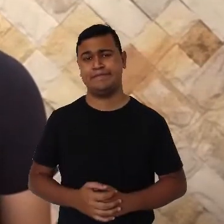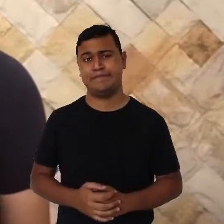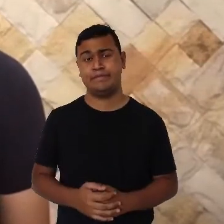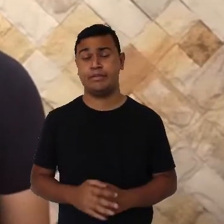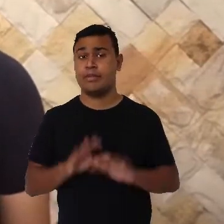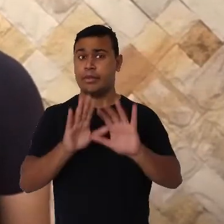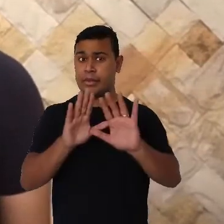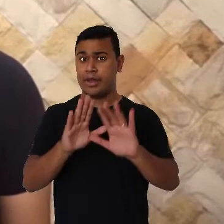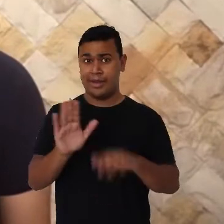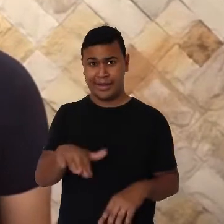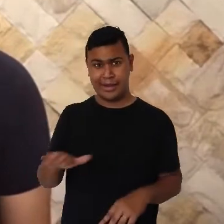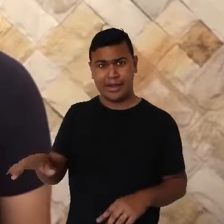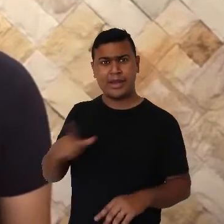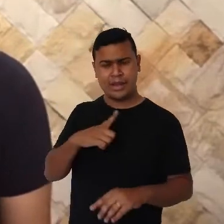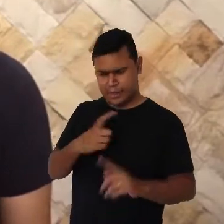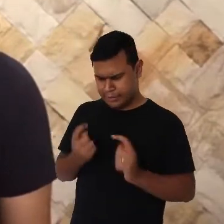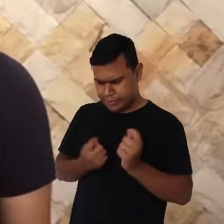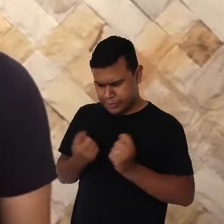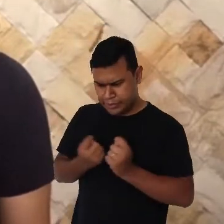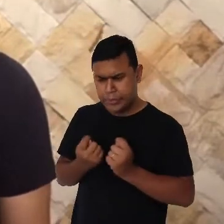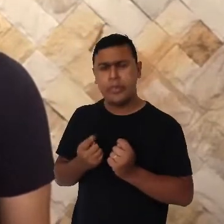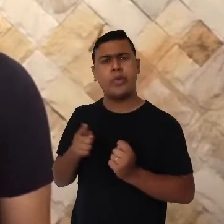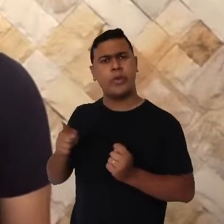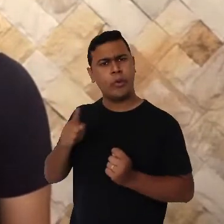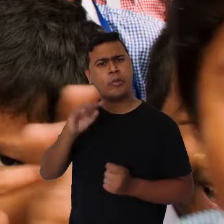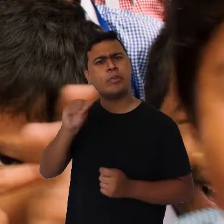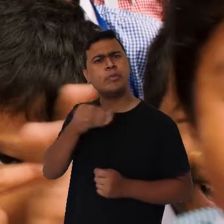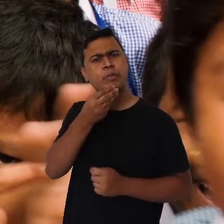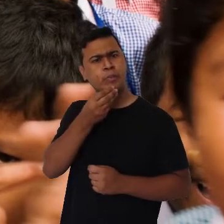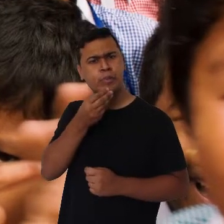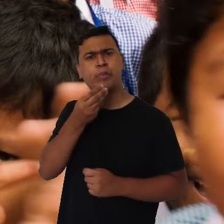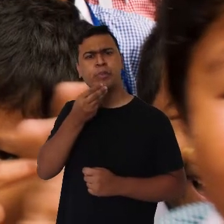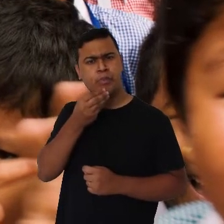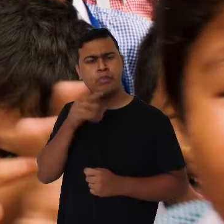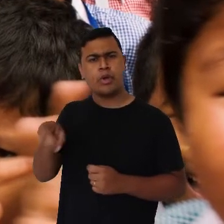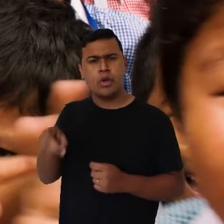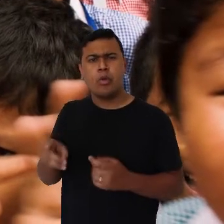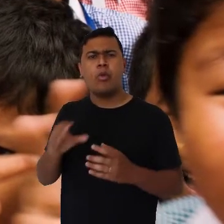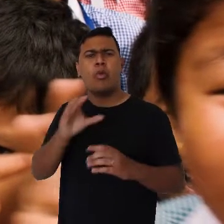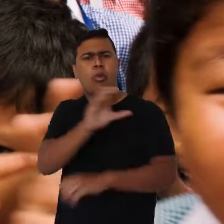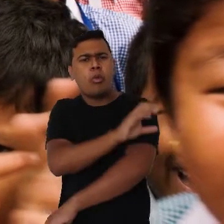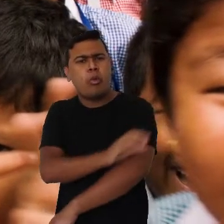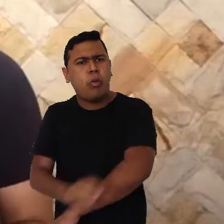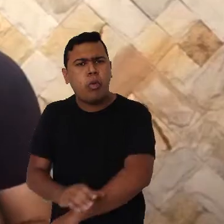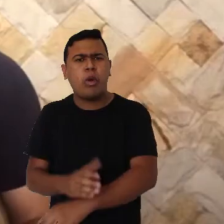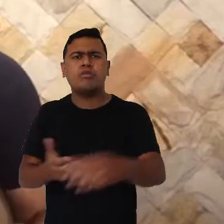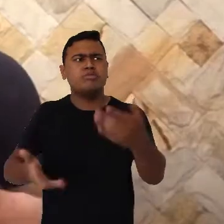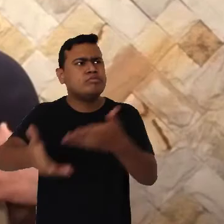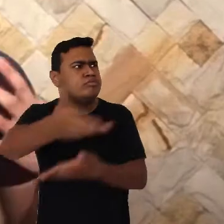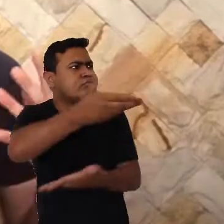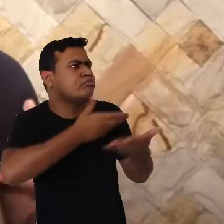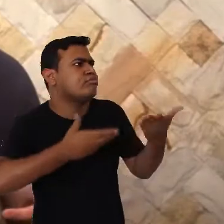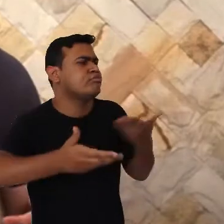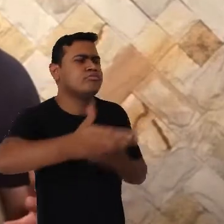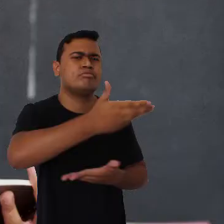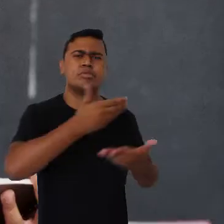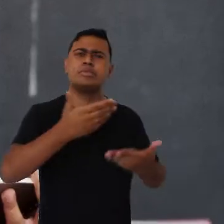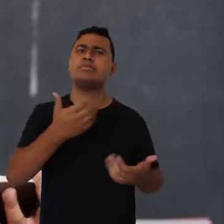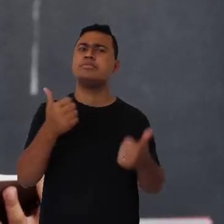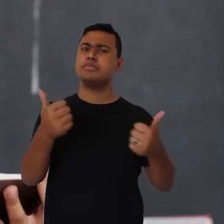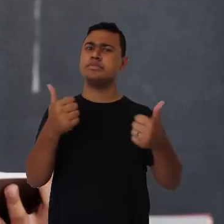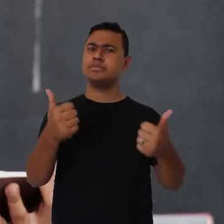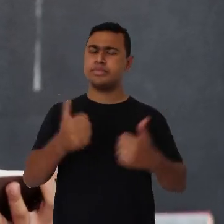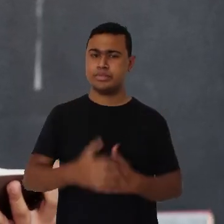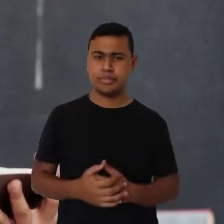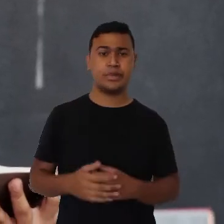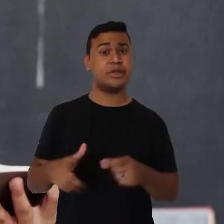com mais autorregulação têm mais chances de apresentar comportamentos socialmente desejáveis e mais chances de ter